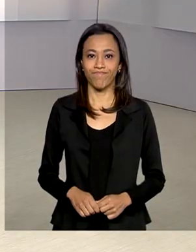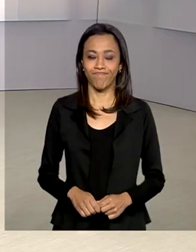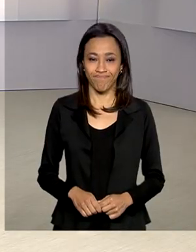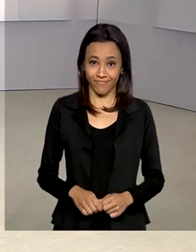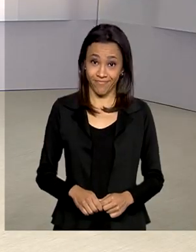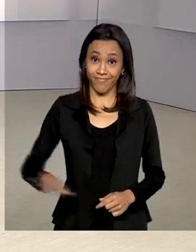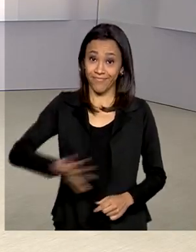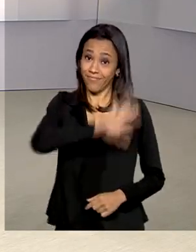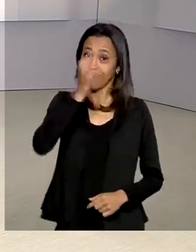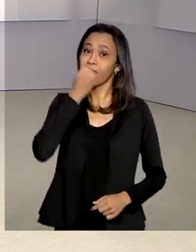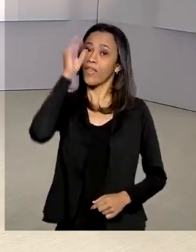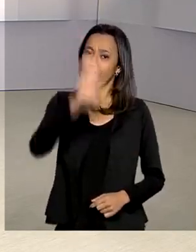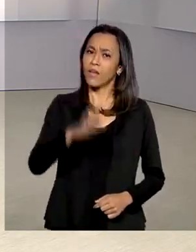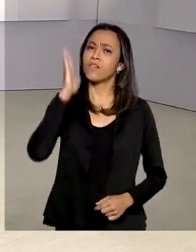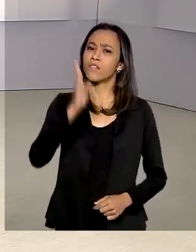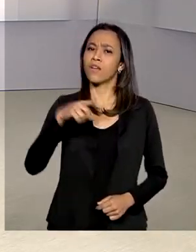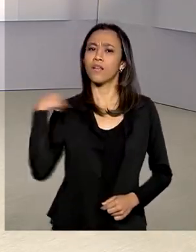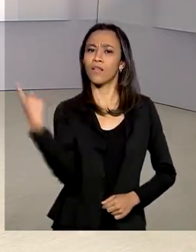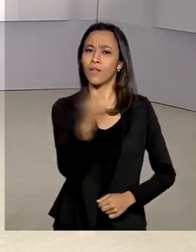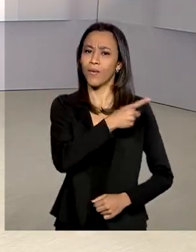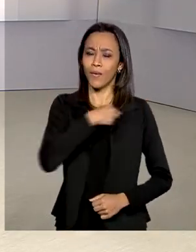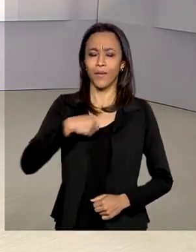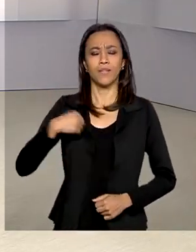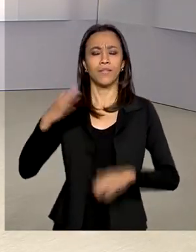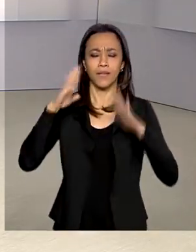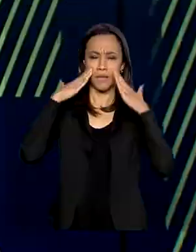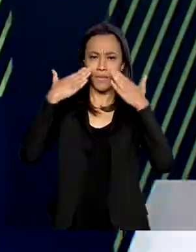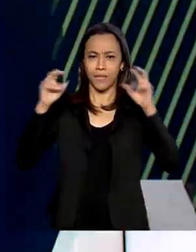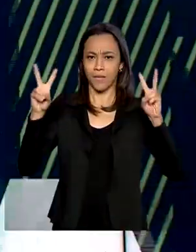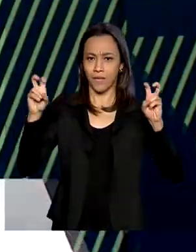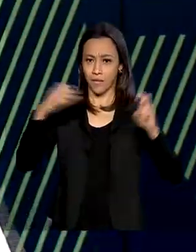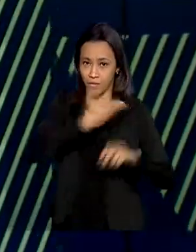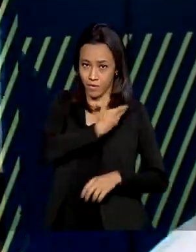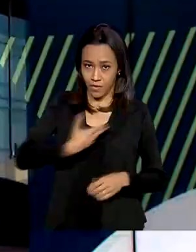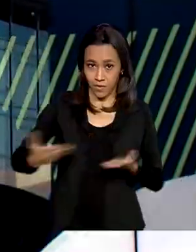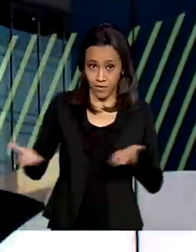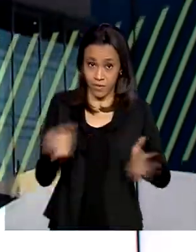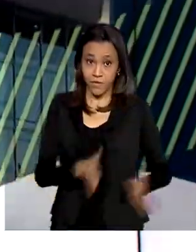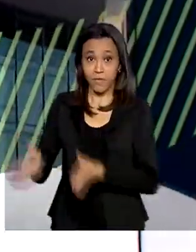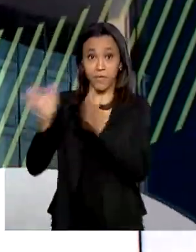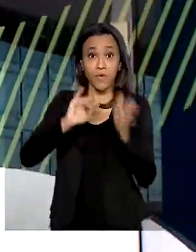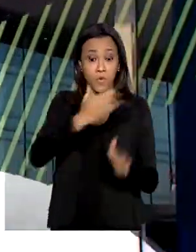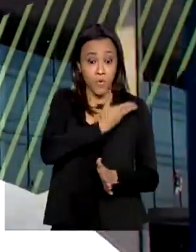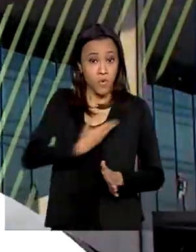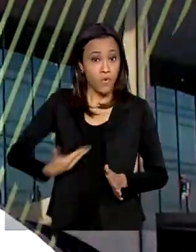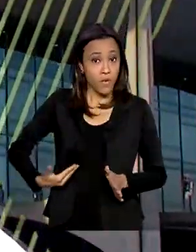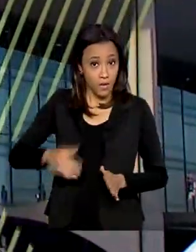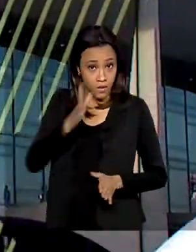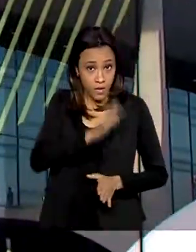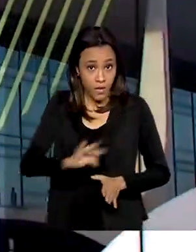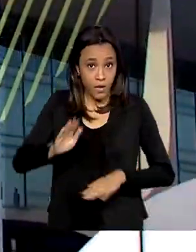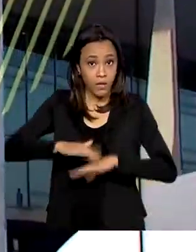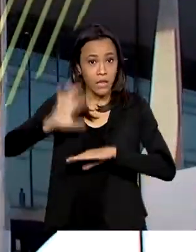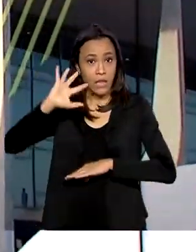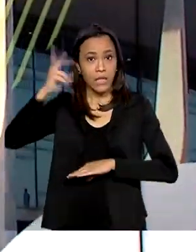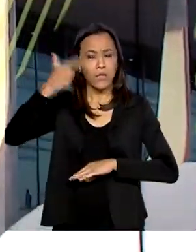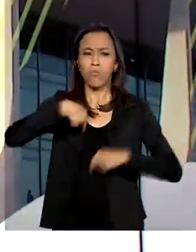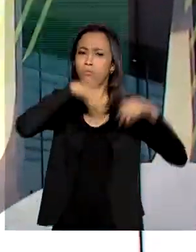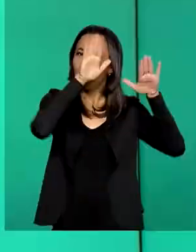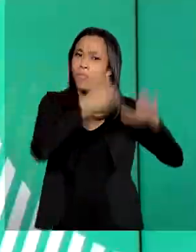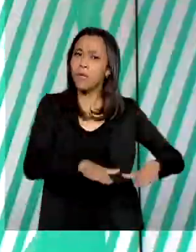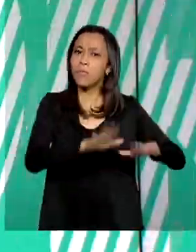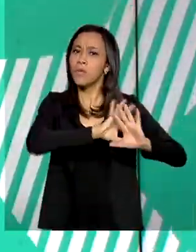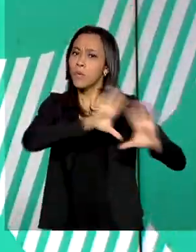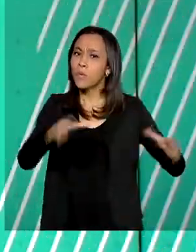Olá, boa tarde. Já estamos de volta com o Governo Agora. O Governo decidiu prorrogar a permanência da Força